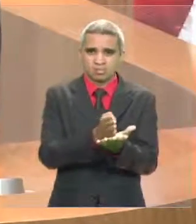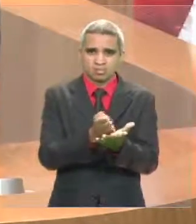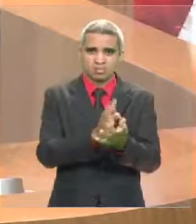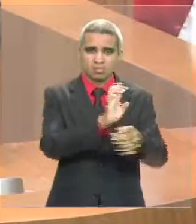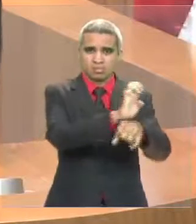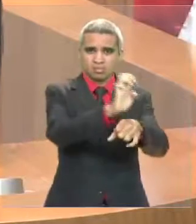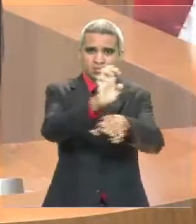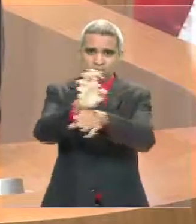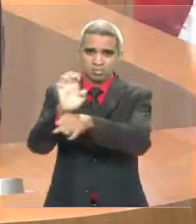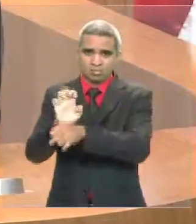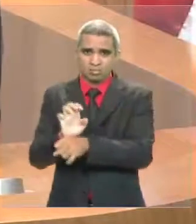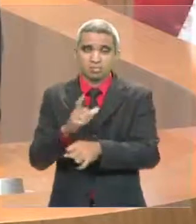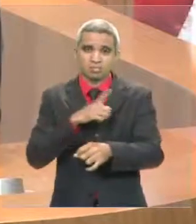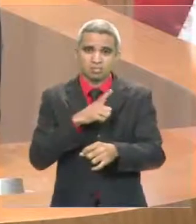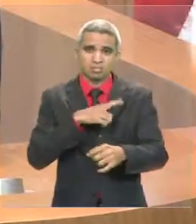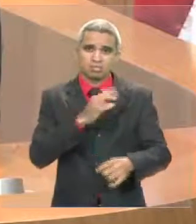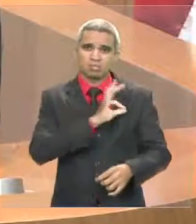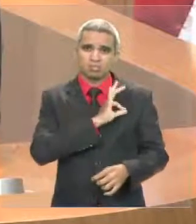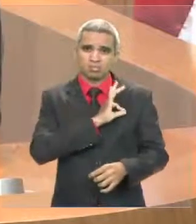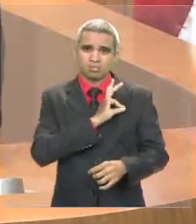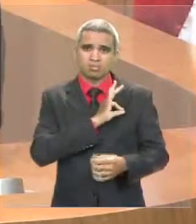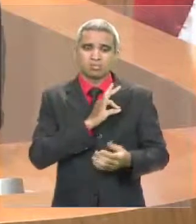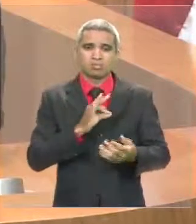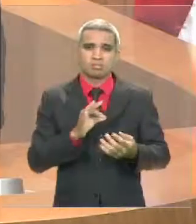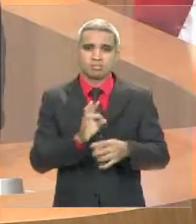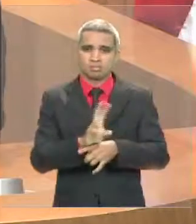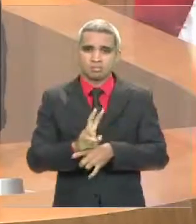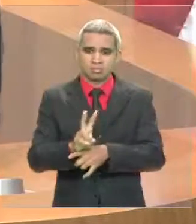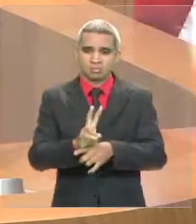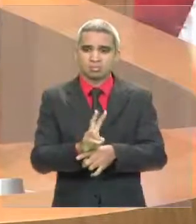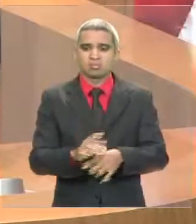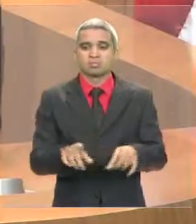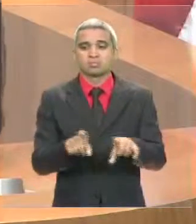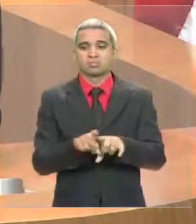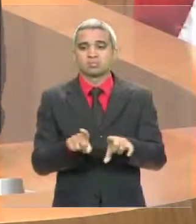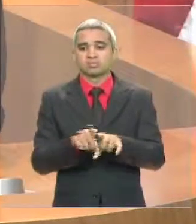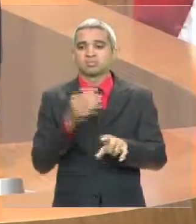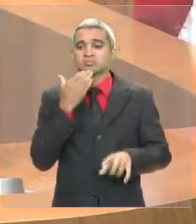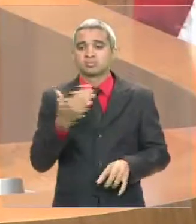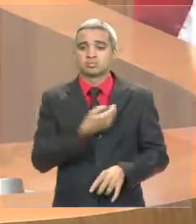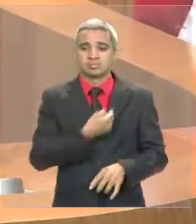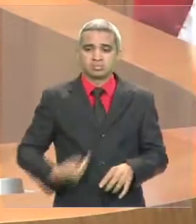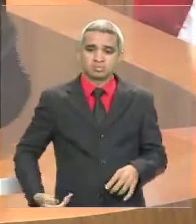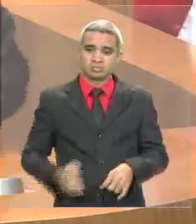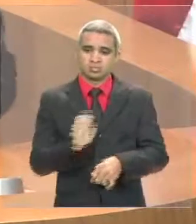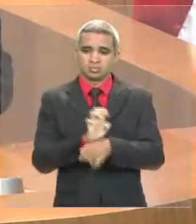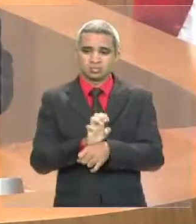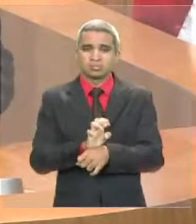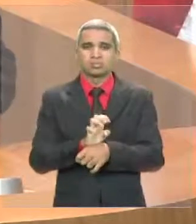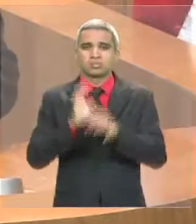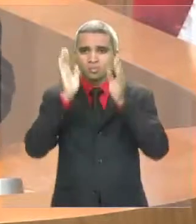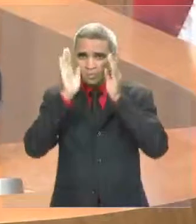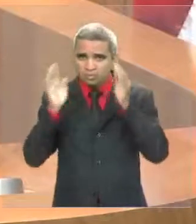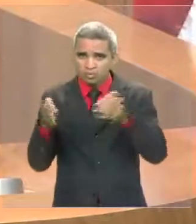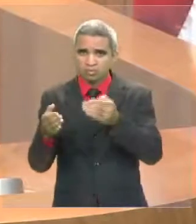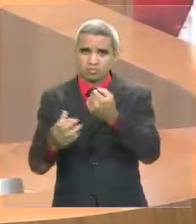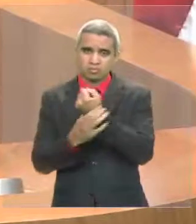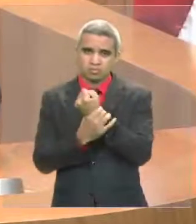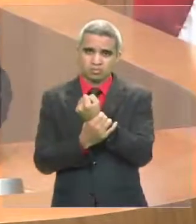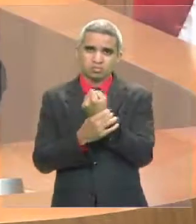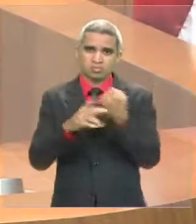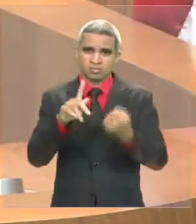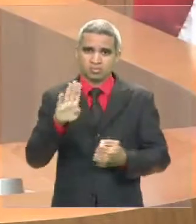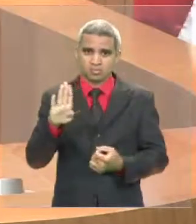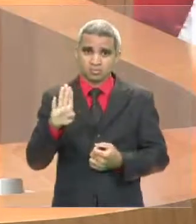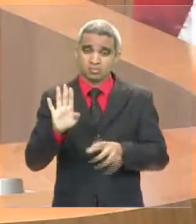Solicitamos ao governo do Estado para que pudesse dar atenção total à segurança pública. Mas